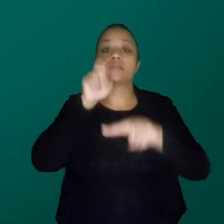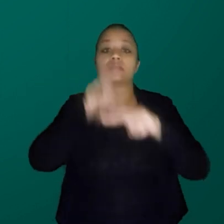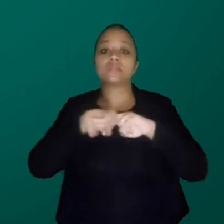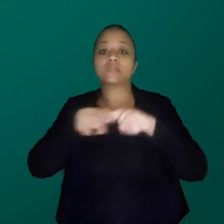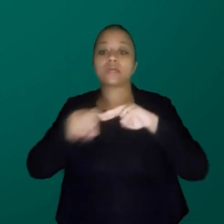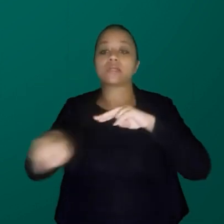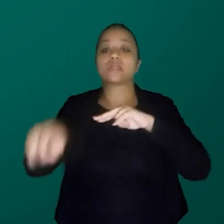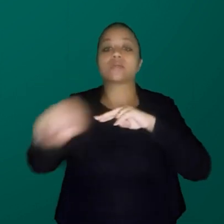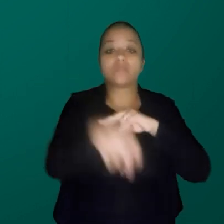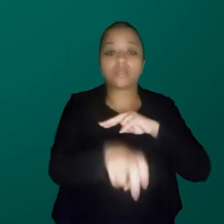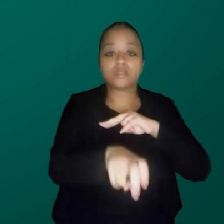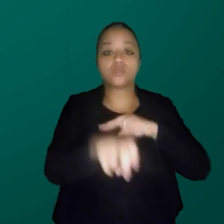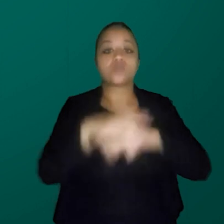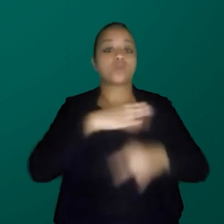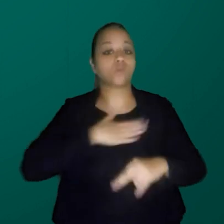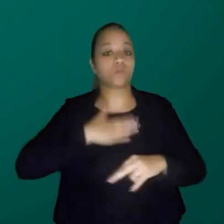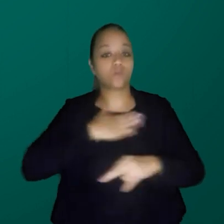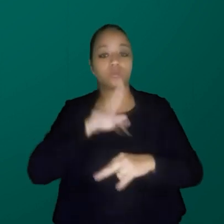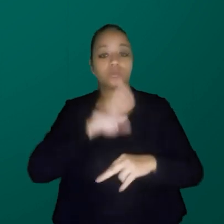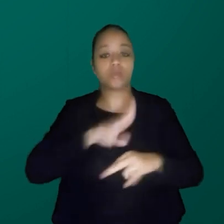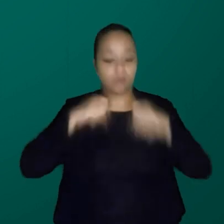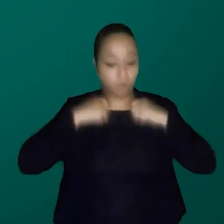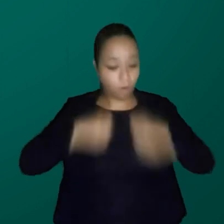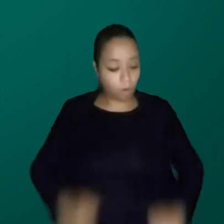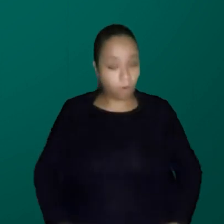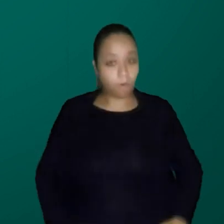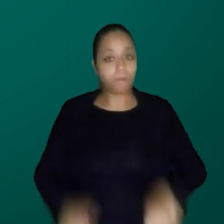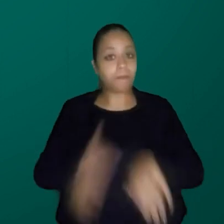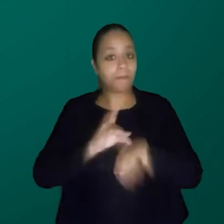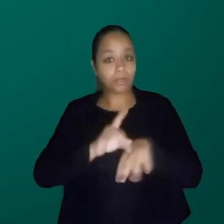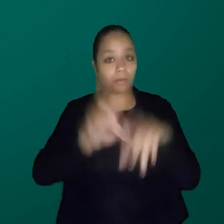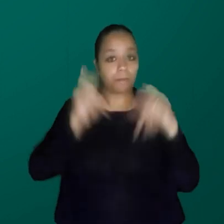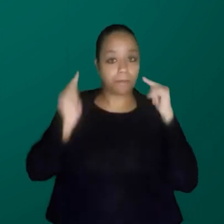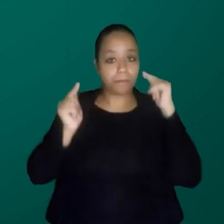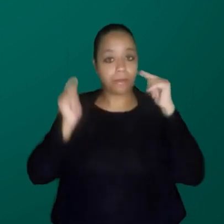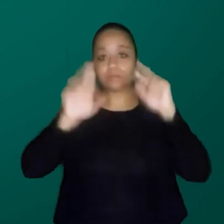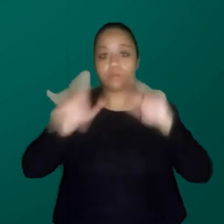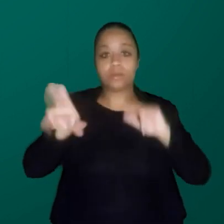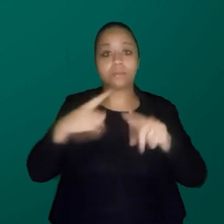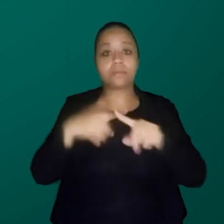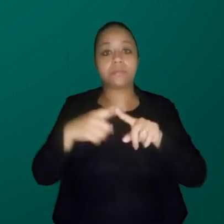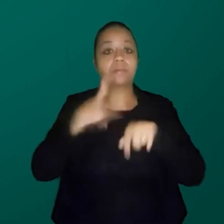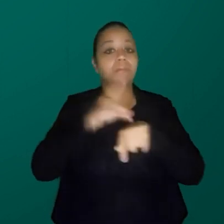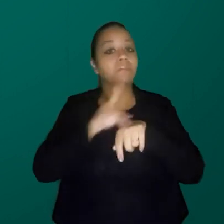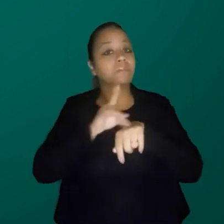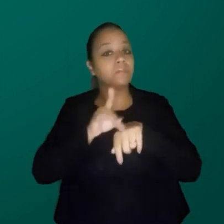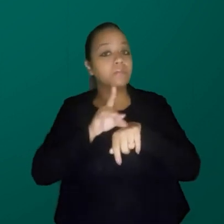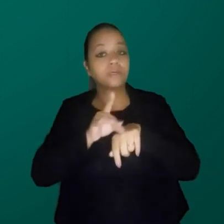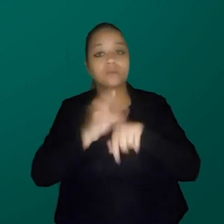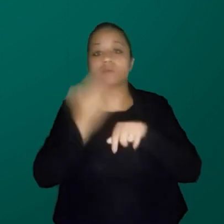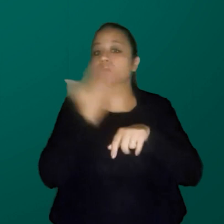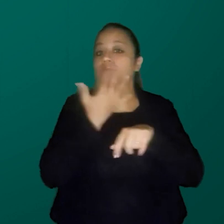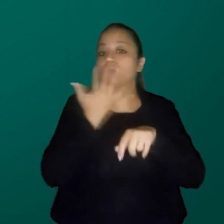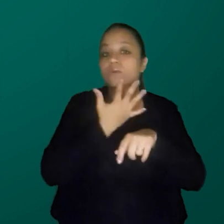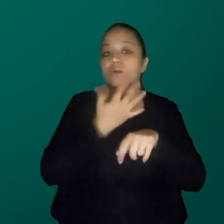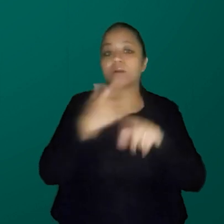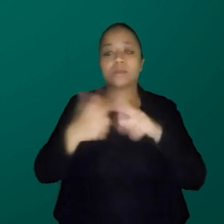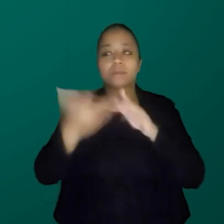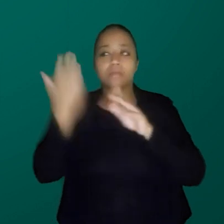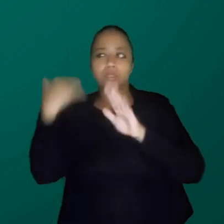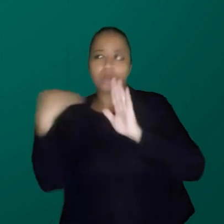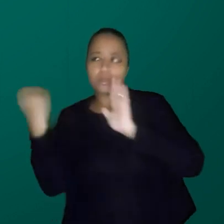Curie, e eles gostam de usar preto, mas não é por causa da balada, não. É porque o preto, nessa época, porque ele tinha esse